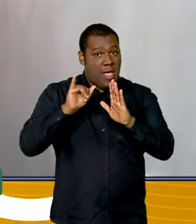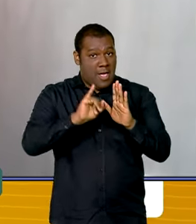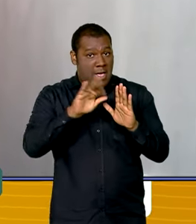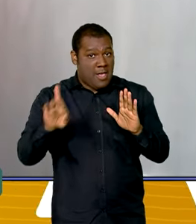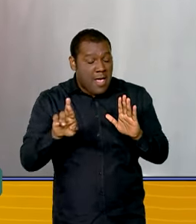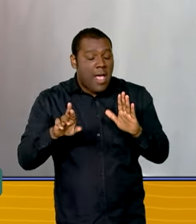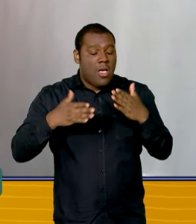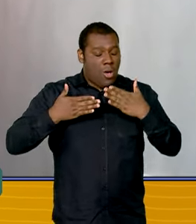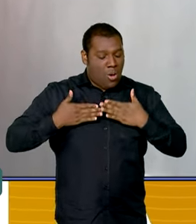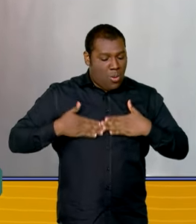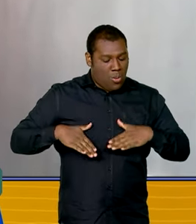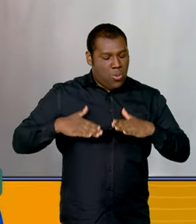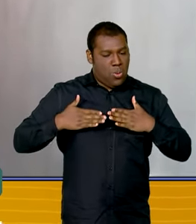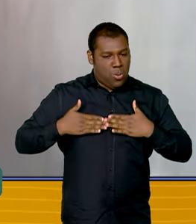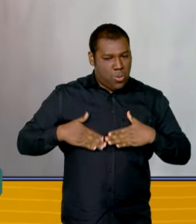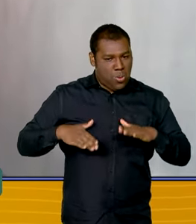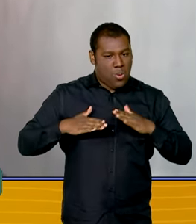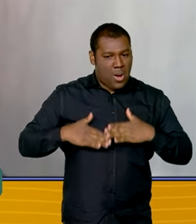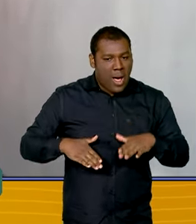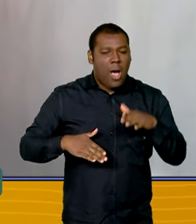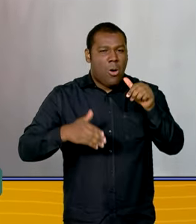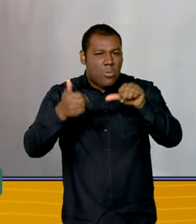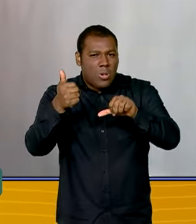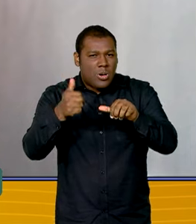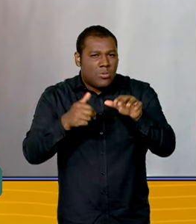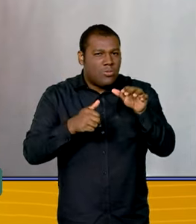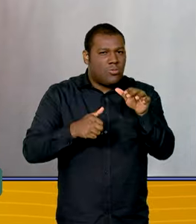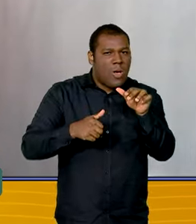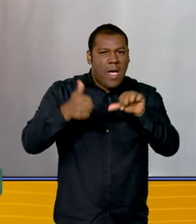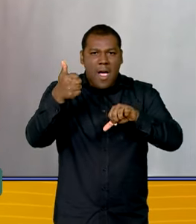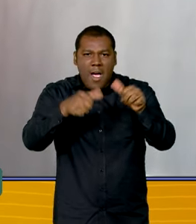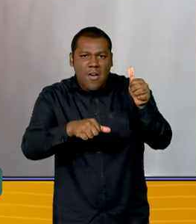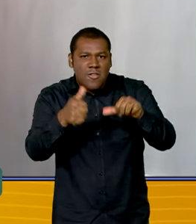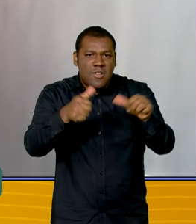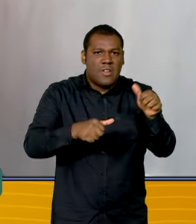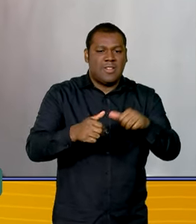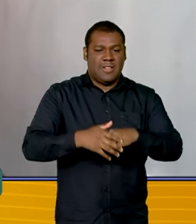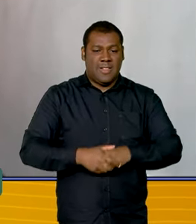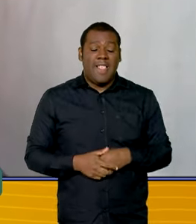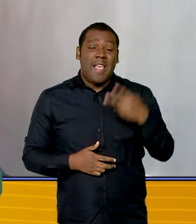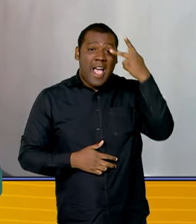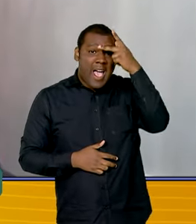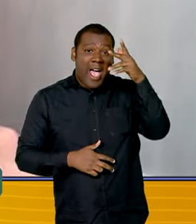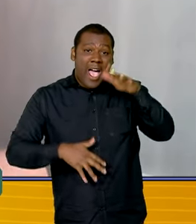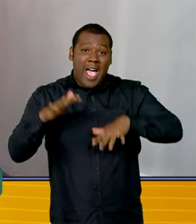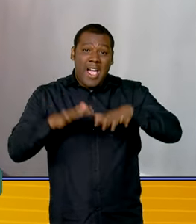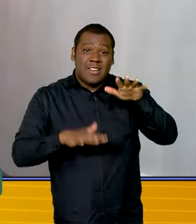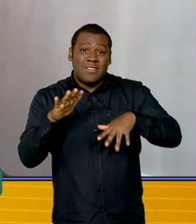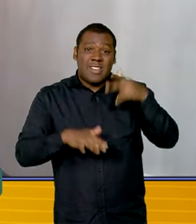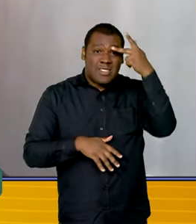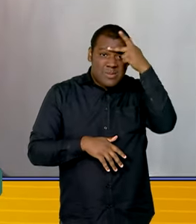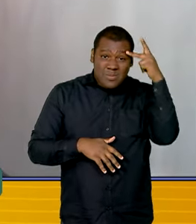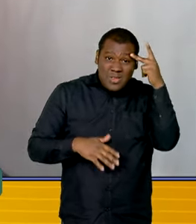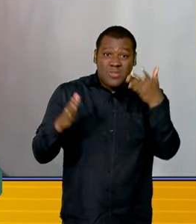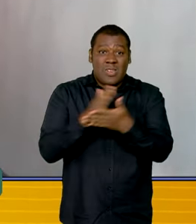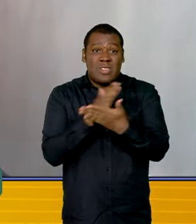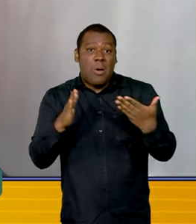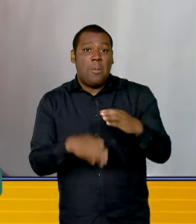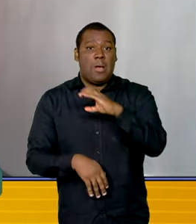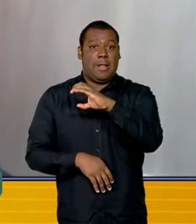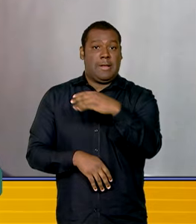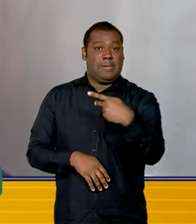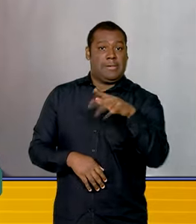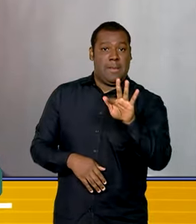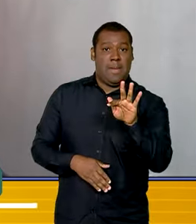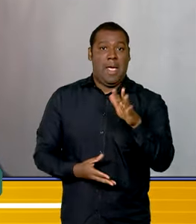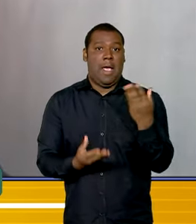malha acaba sendo um erro de digitação, uma inversão do número. Era para botar um CPF, botou um outro,